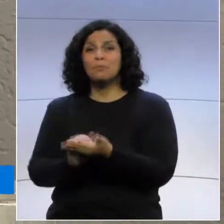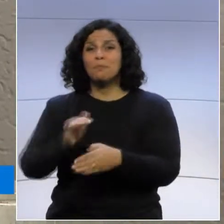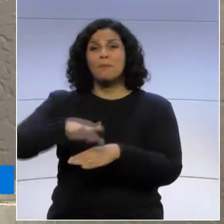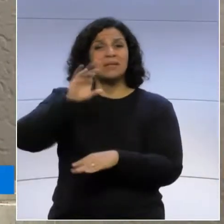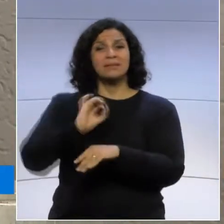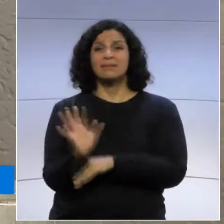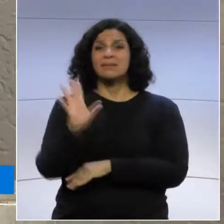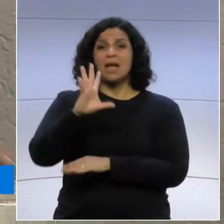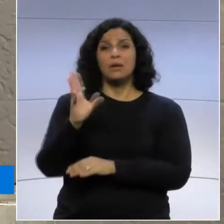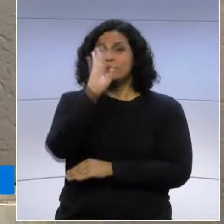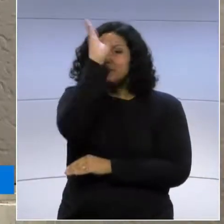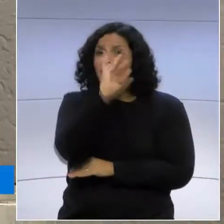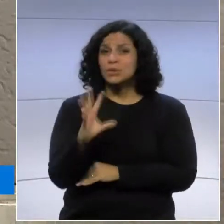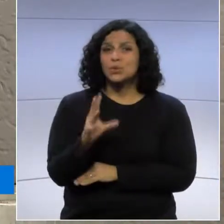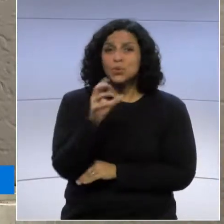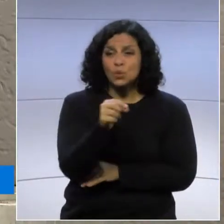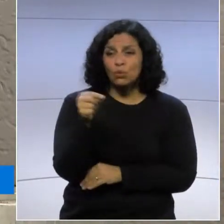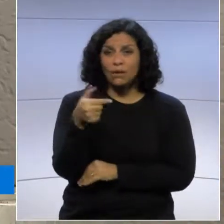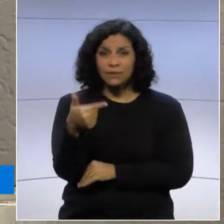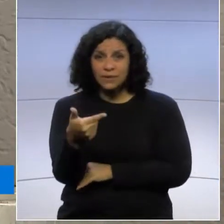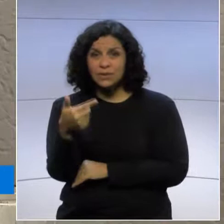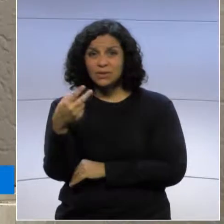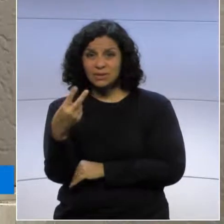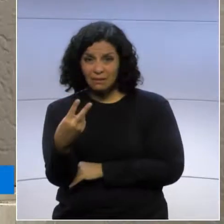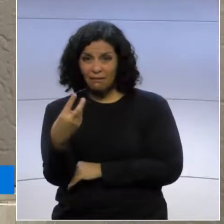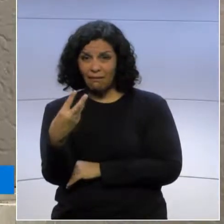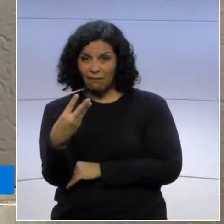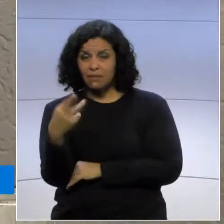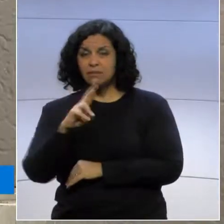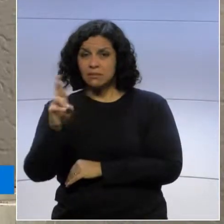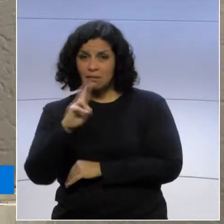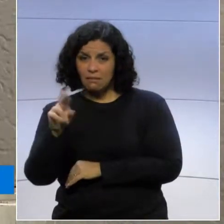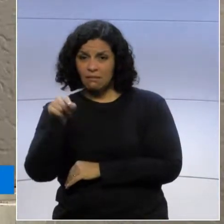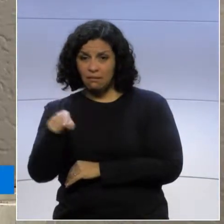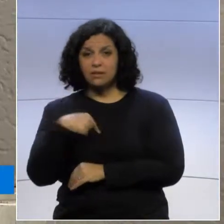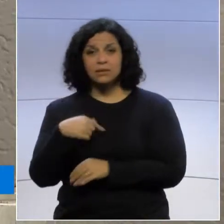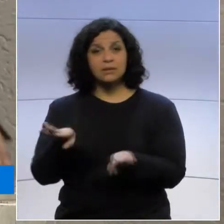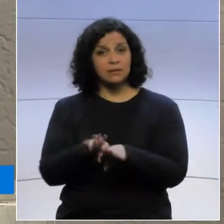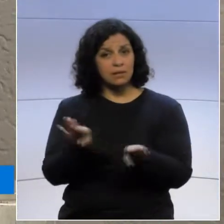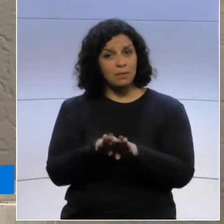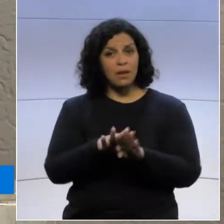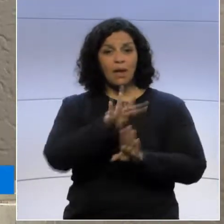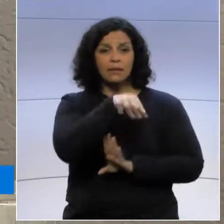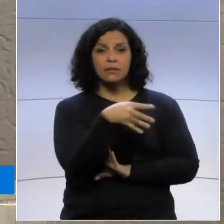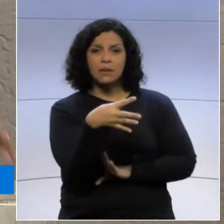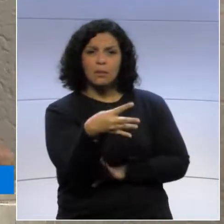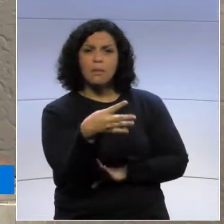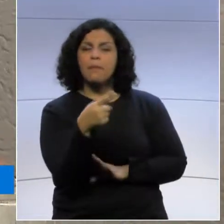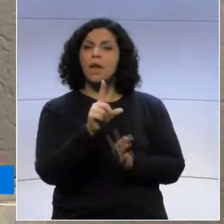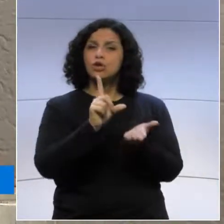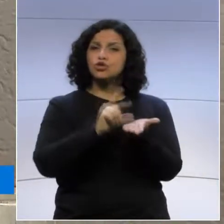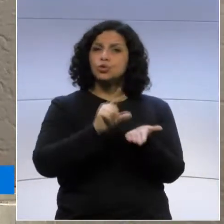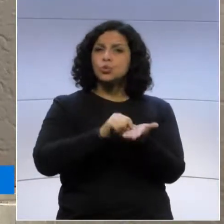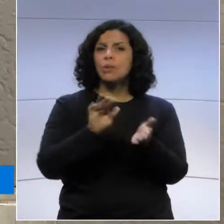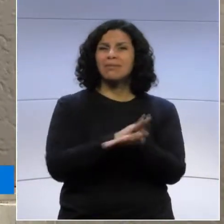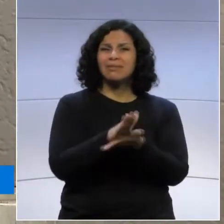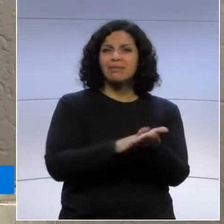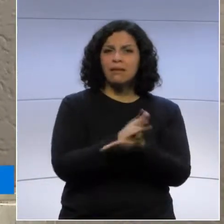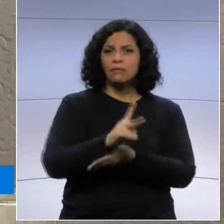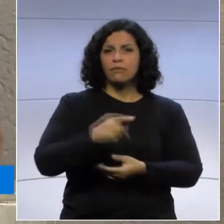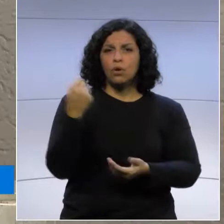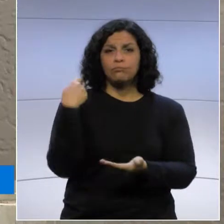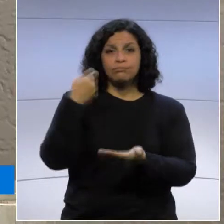Brasil. E de tabela ainda, a Econorte, além de não baixar o preço da tarifa,